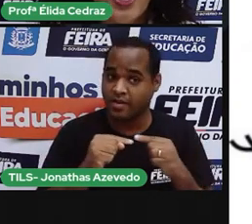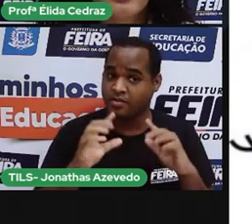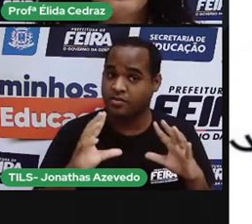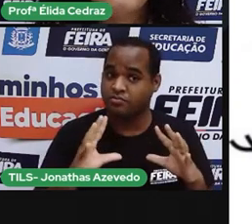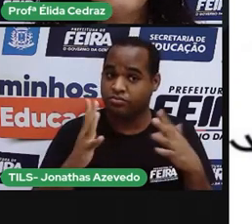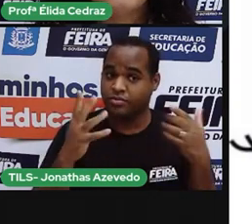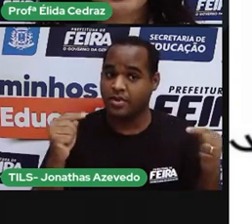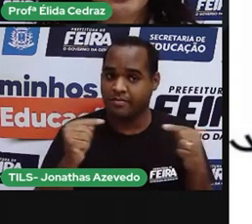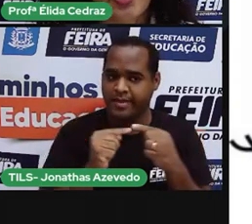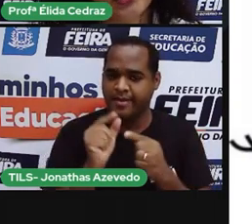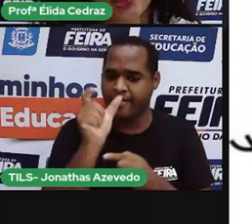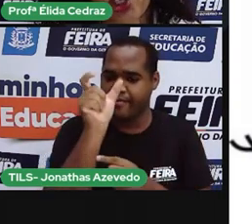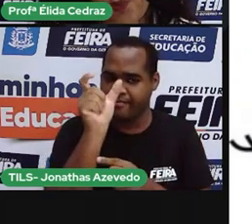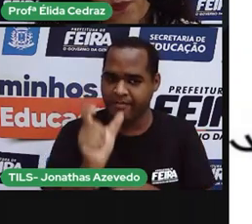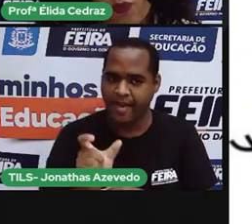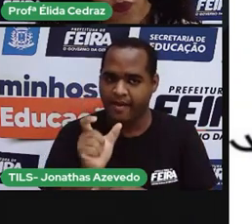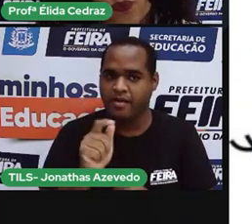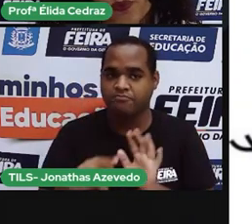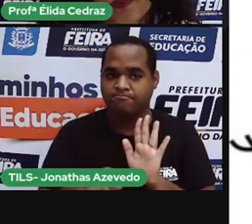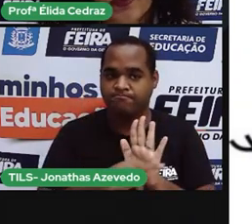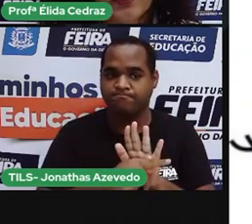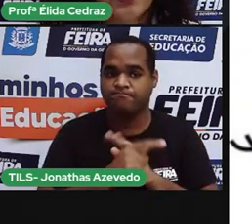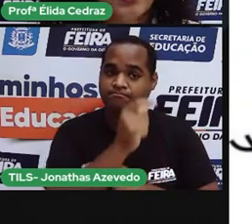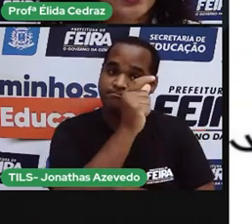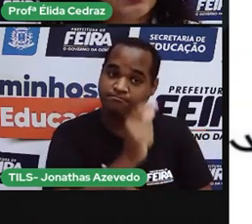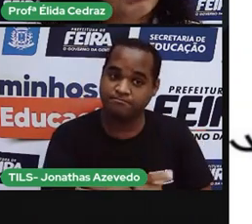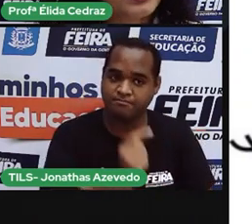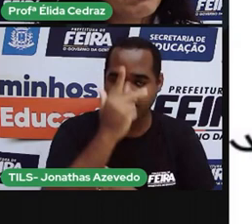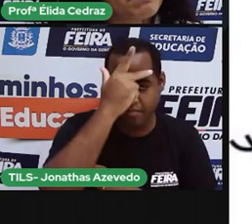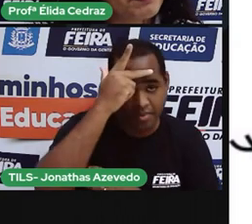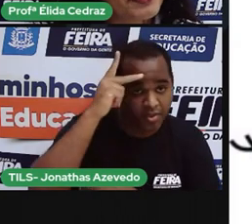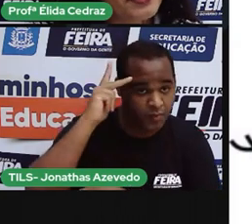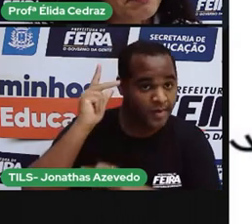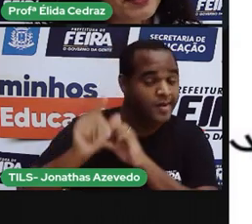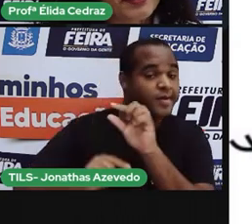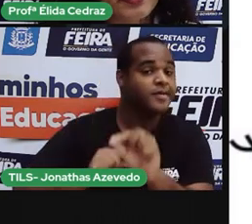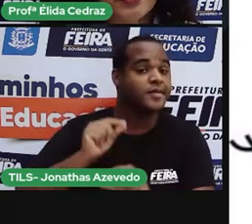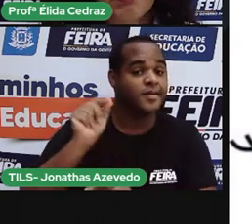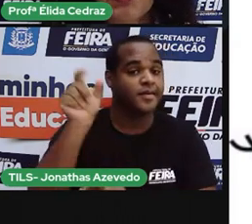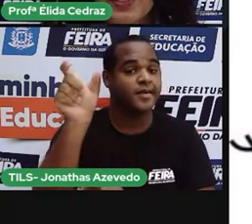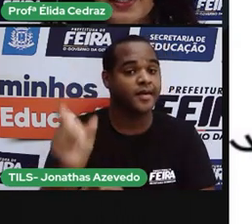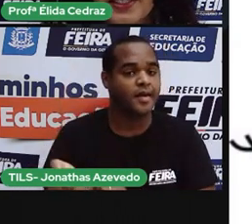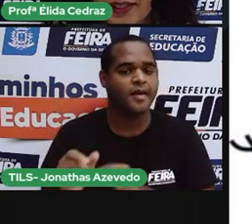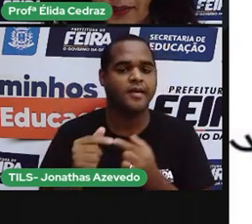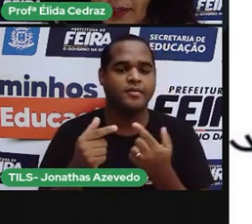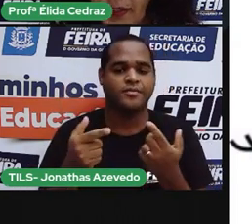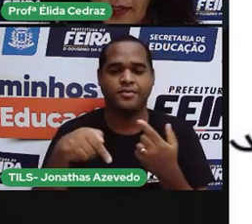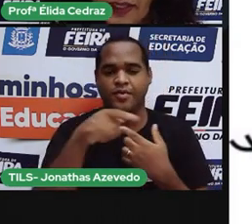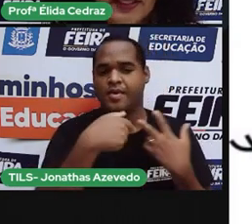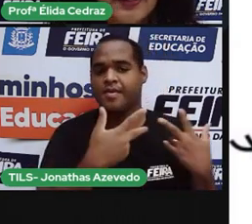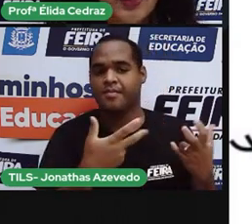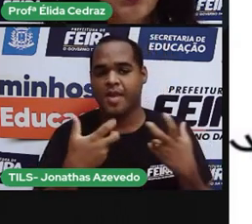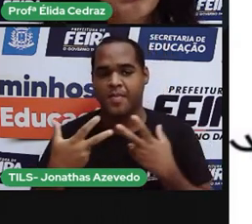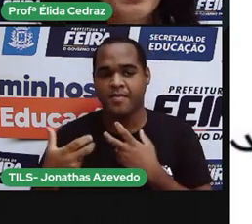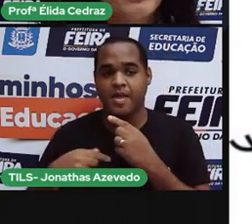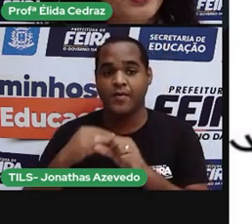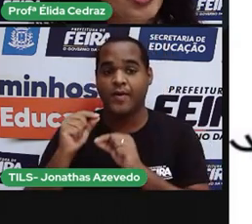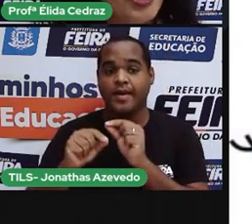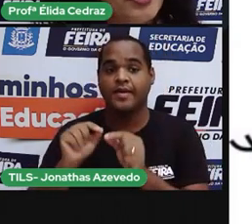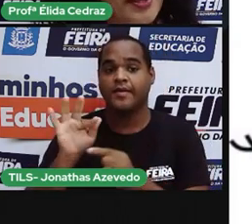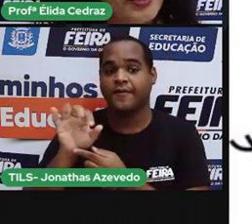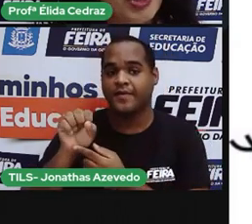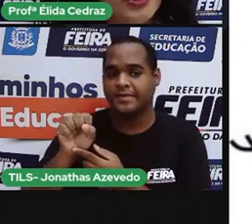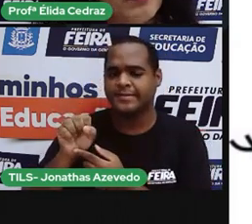a identidade de um povo. E você vai perceber que a feira de santa tem uma